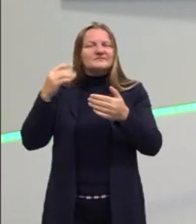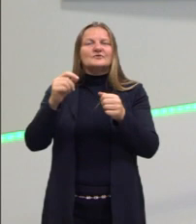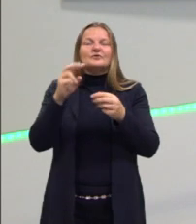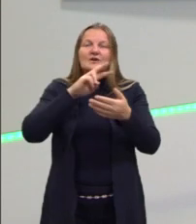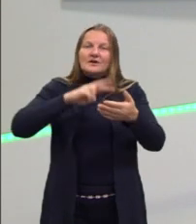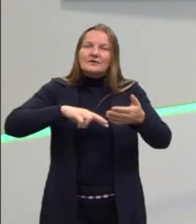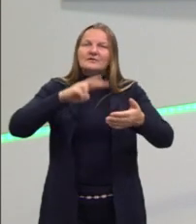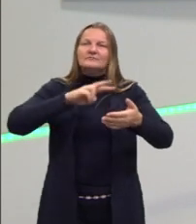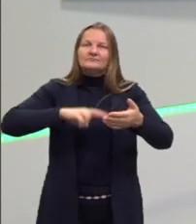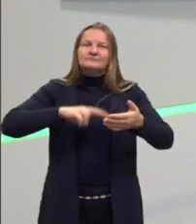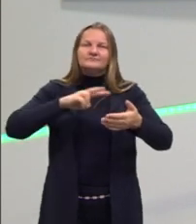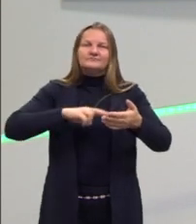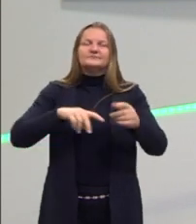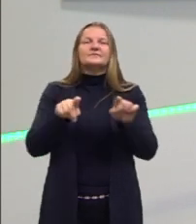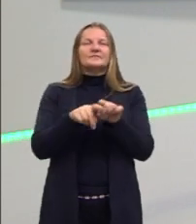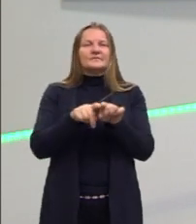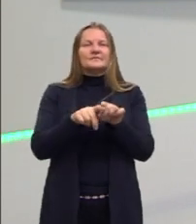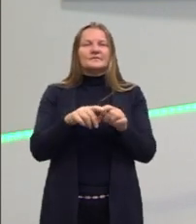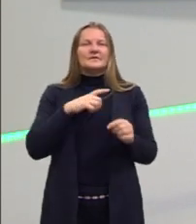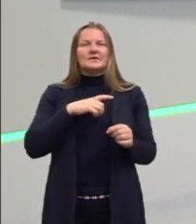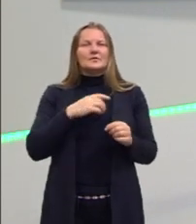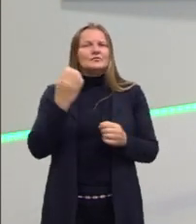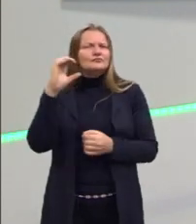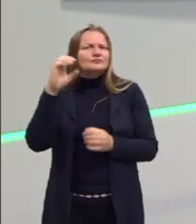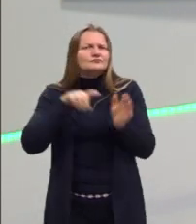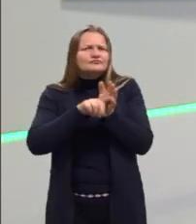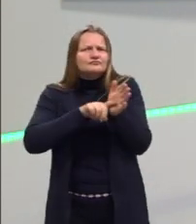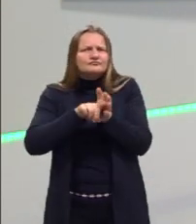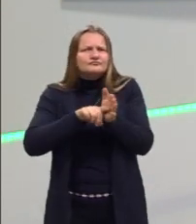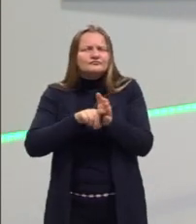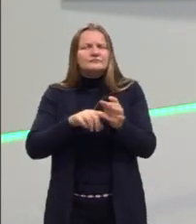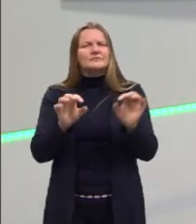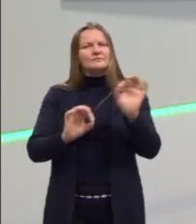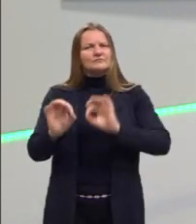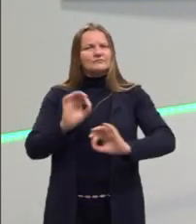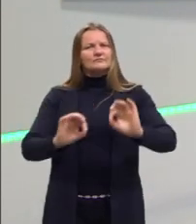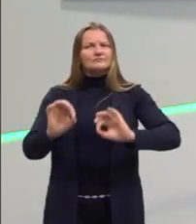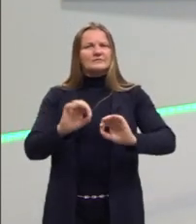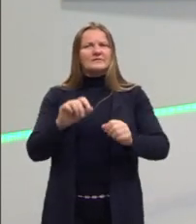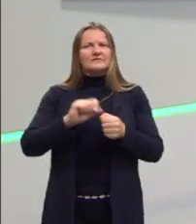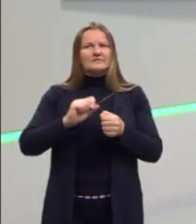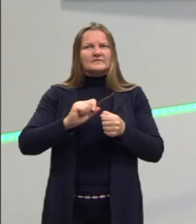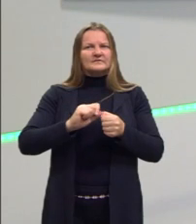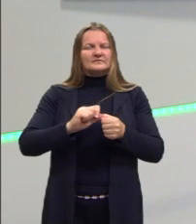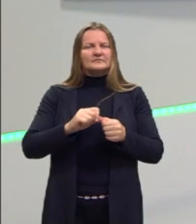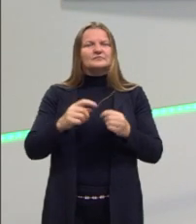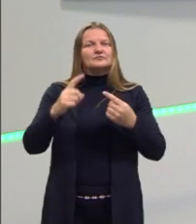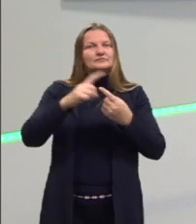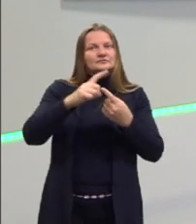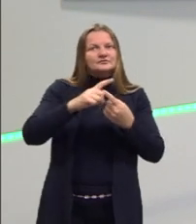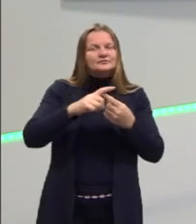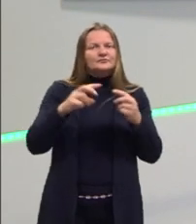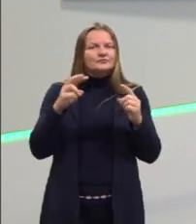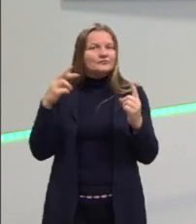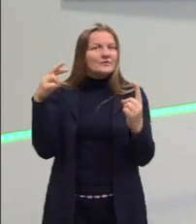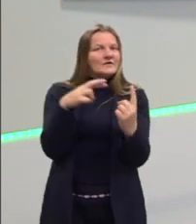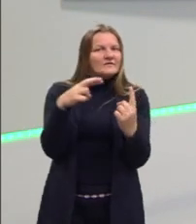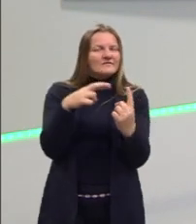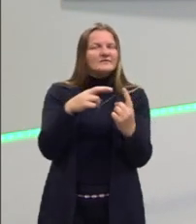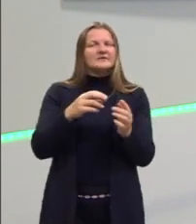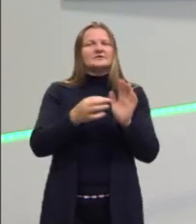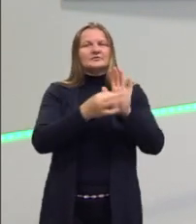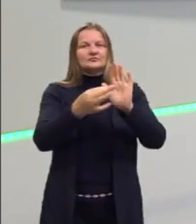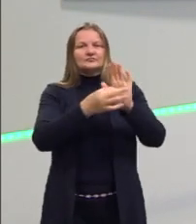tuas leituras. Então, é a tua bagagem científica também em relação àquilo, porque você vai fazer esse tipo de referências no teu texto